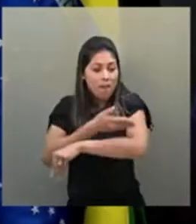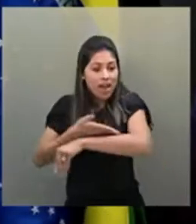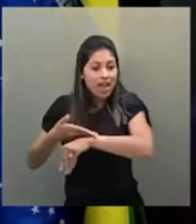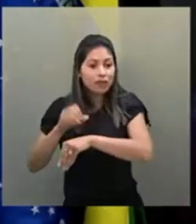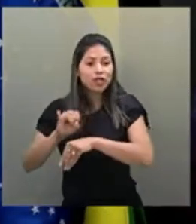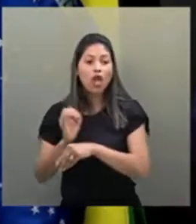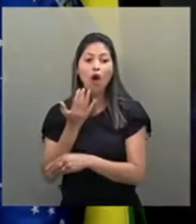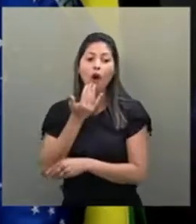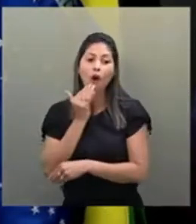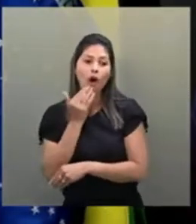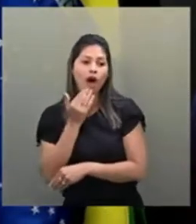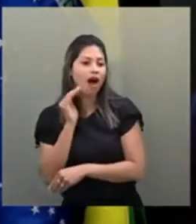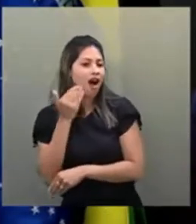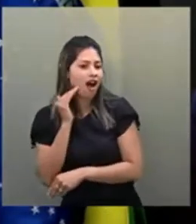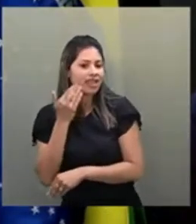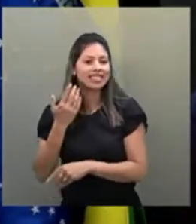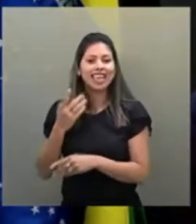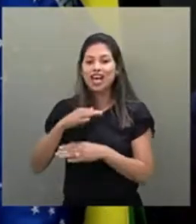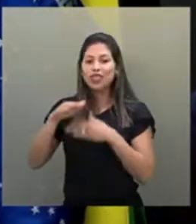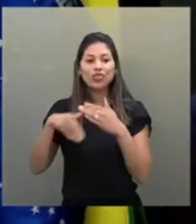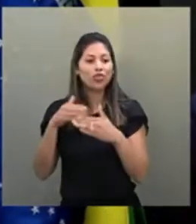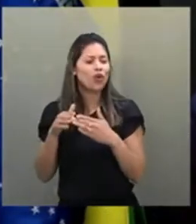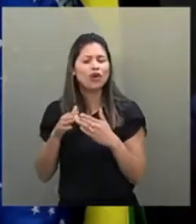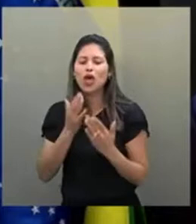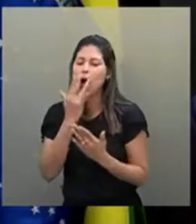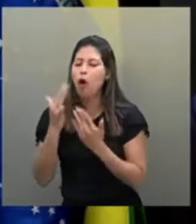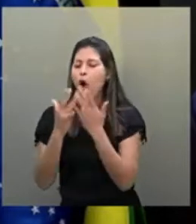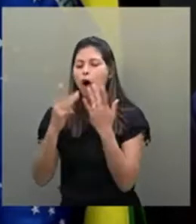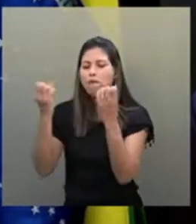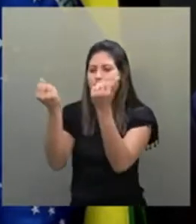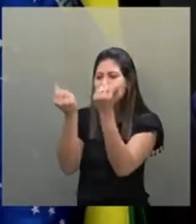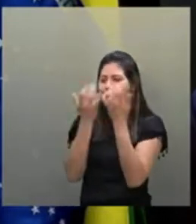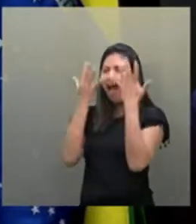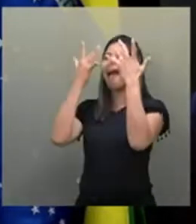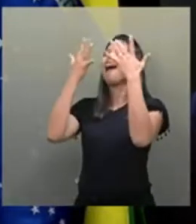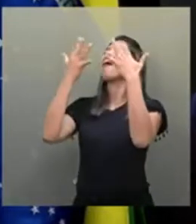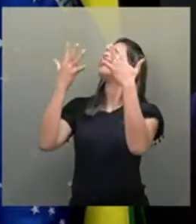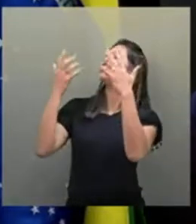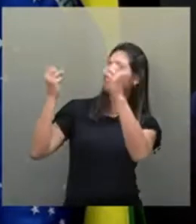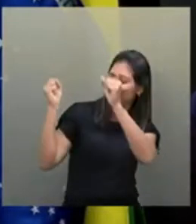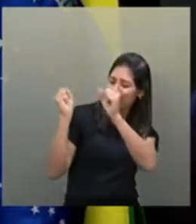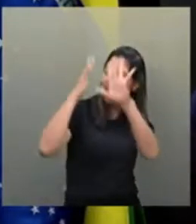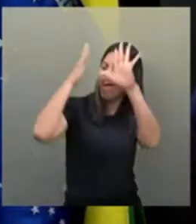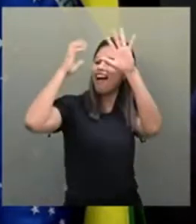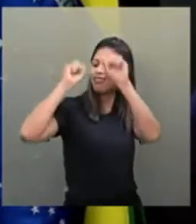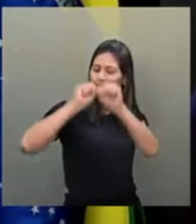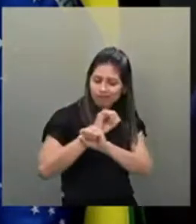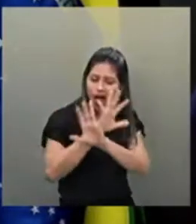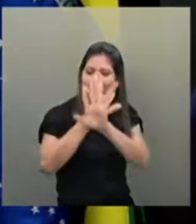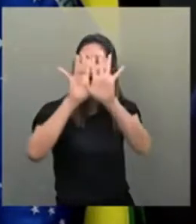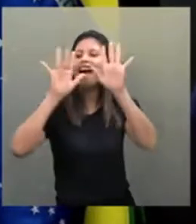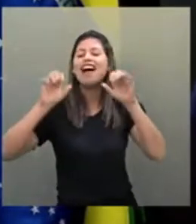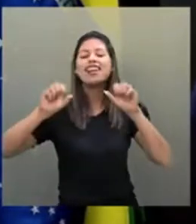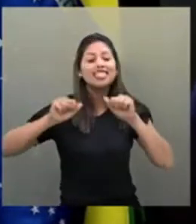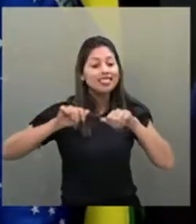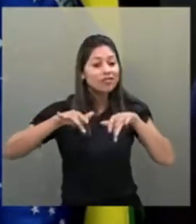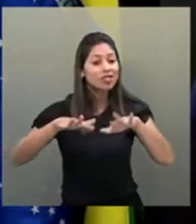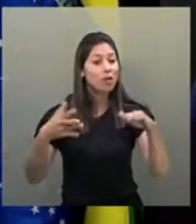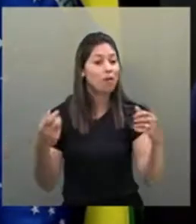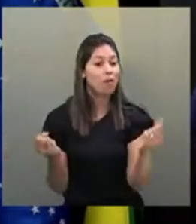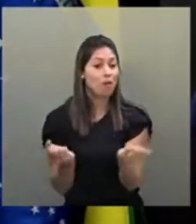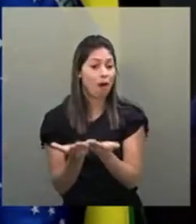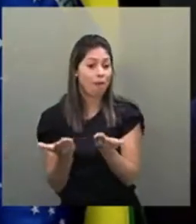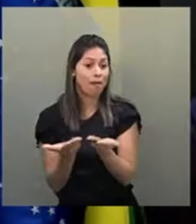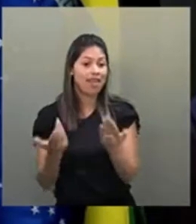forma, representa tudo o que nós queremos, toda a cor, todo o brilho e toda a luz que nós queremos que se espalhe, especialmente nesse momento de guerra, não só para o